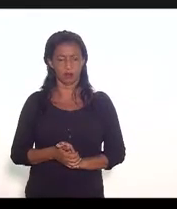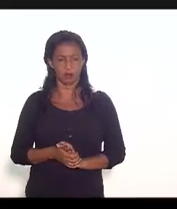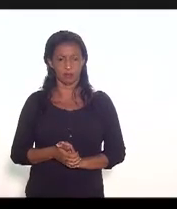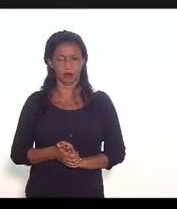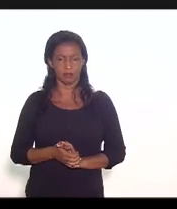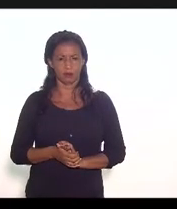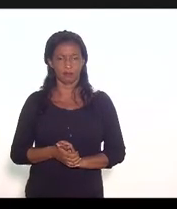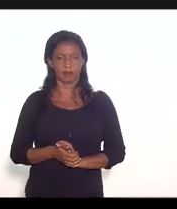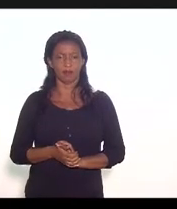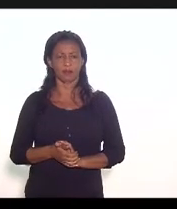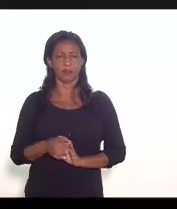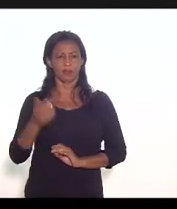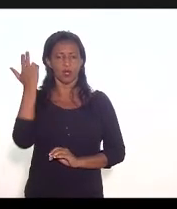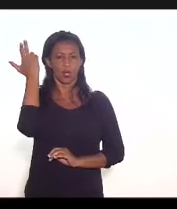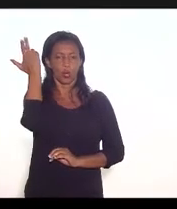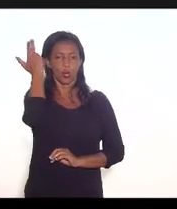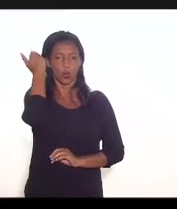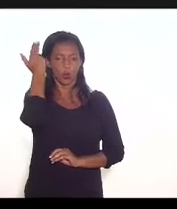deputado Elio Marco Elias